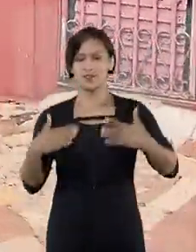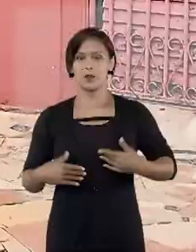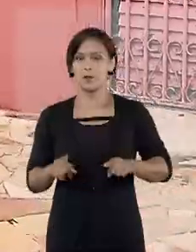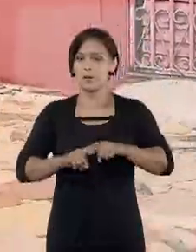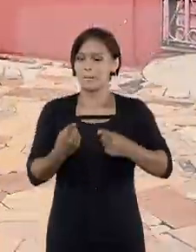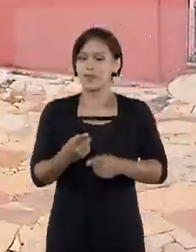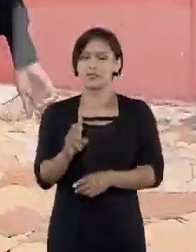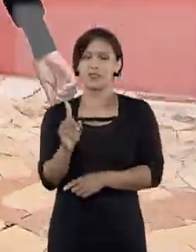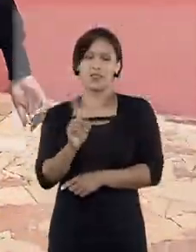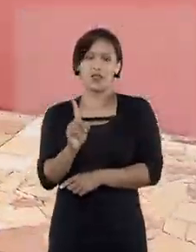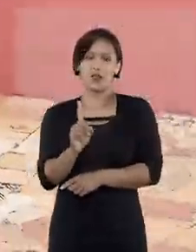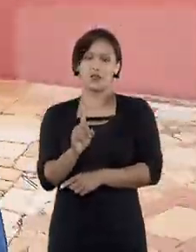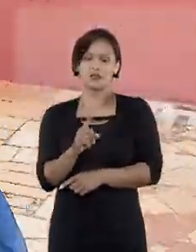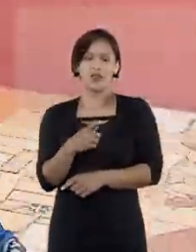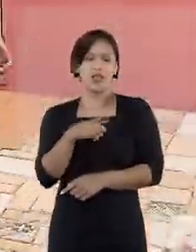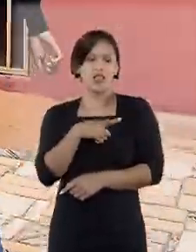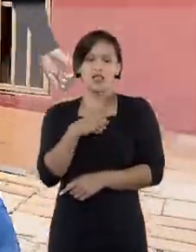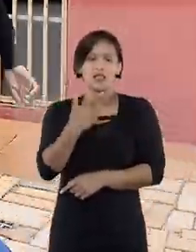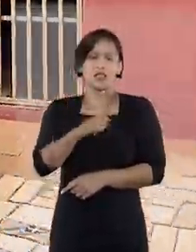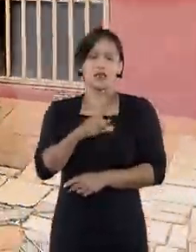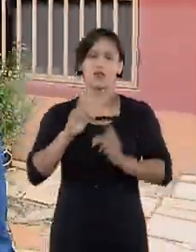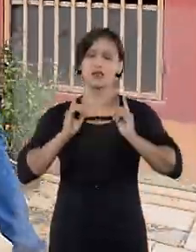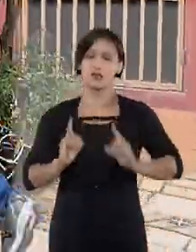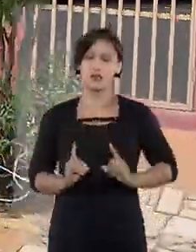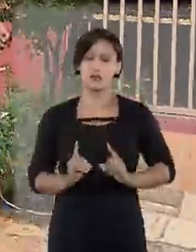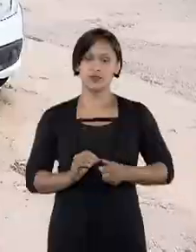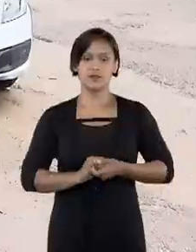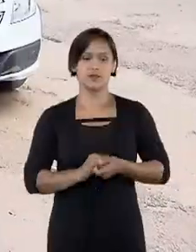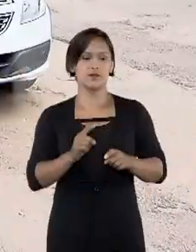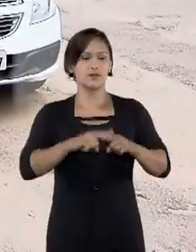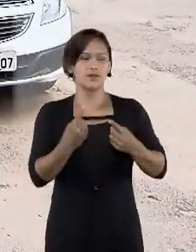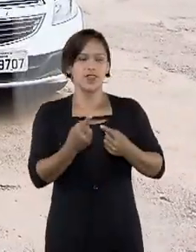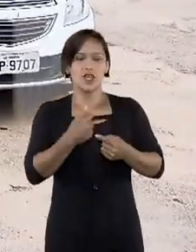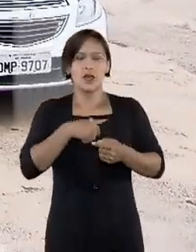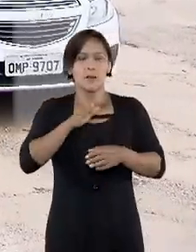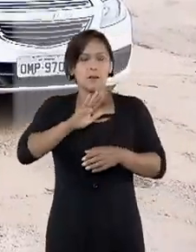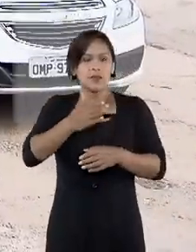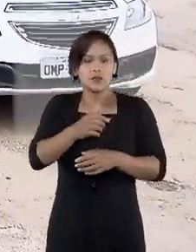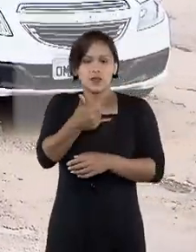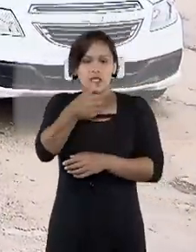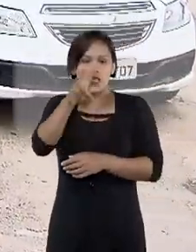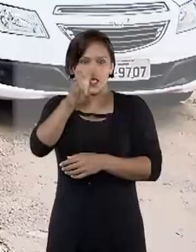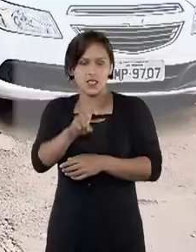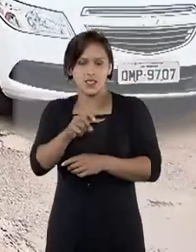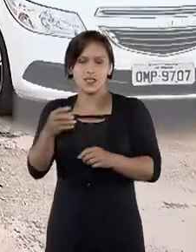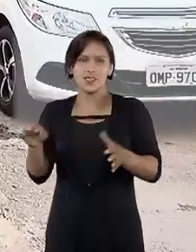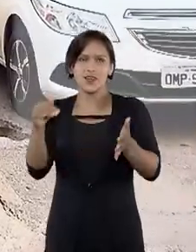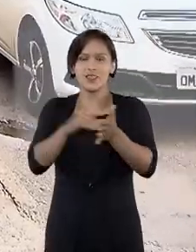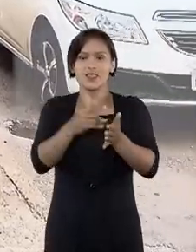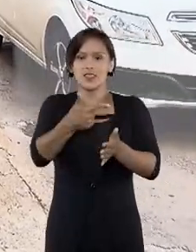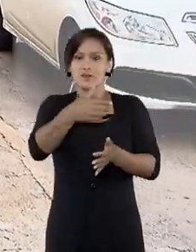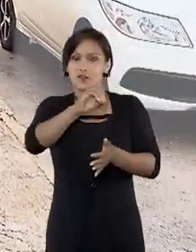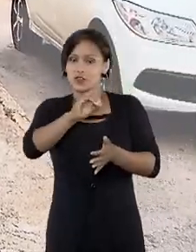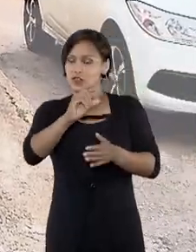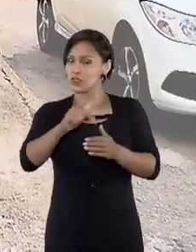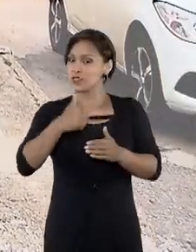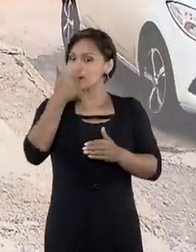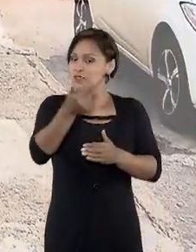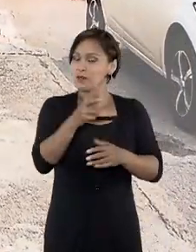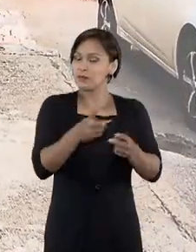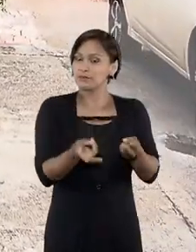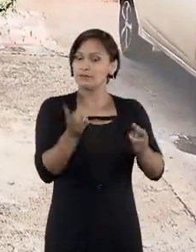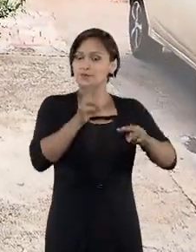não é banco. Como se não bastasse, cerca de 15 a 20 dias depois